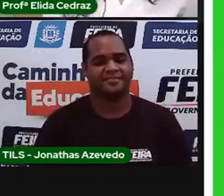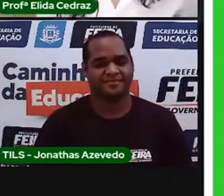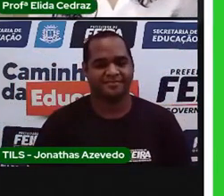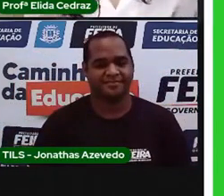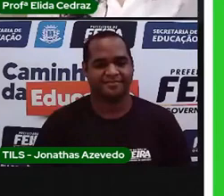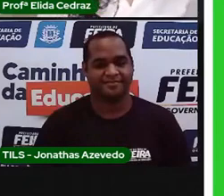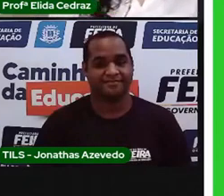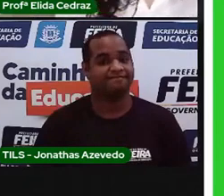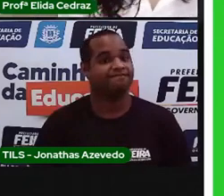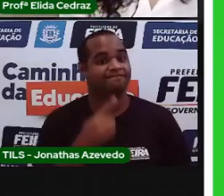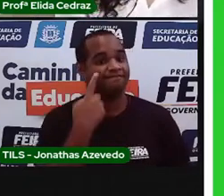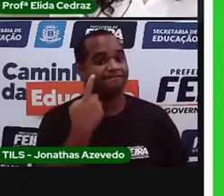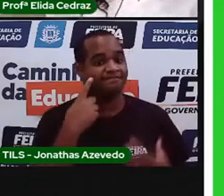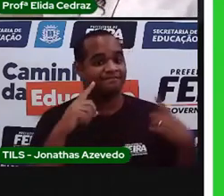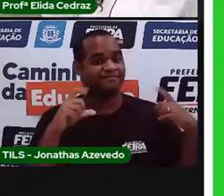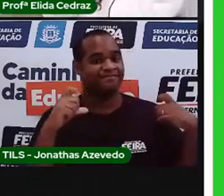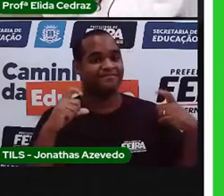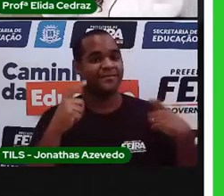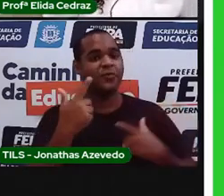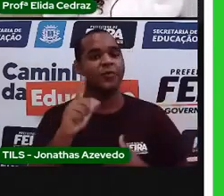E essa imagem?